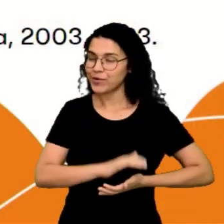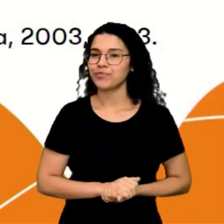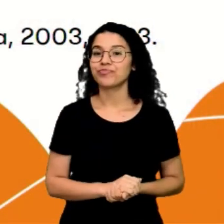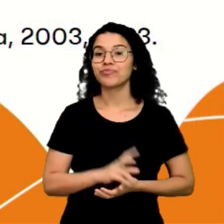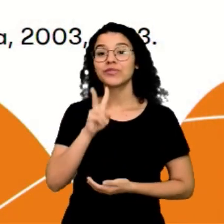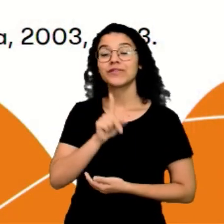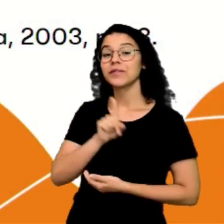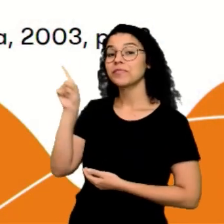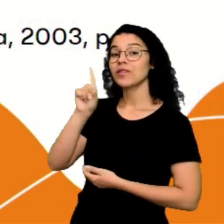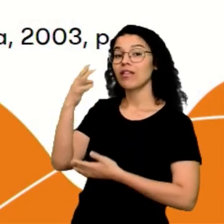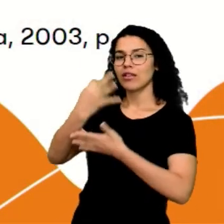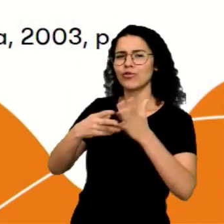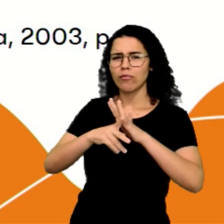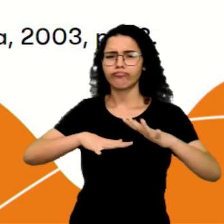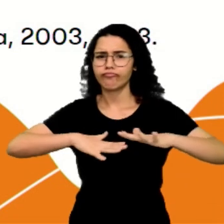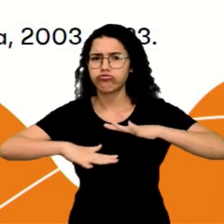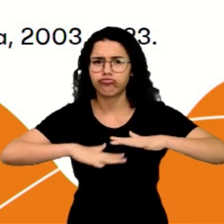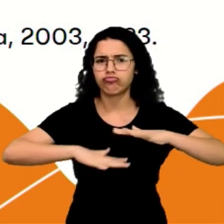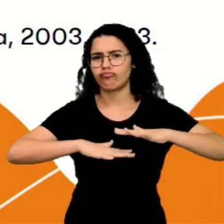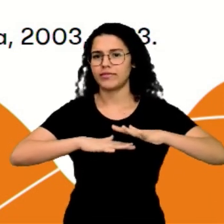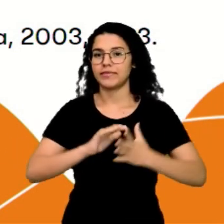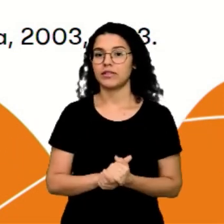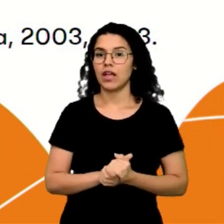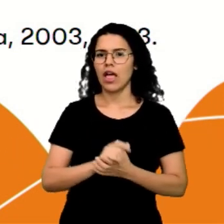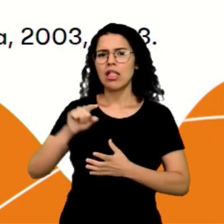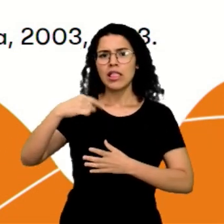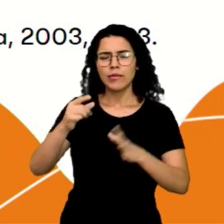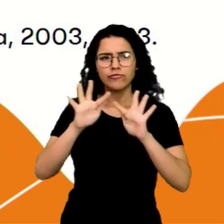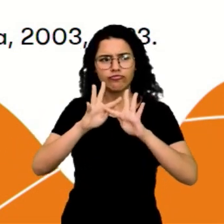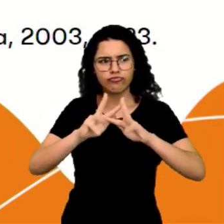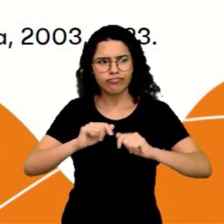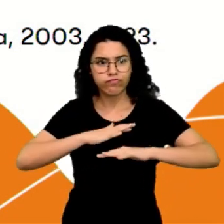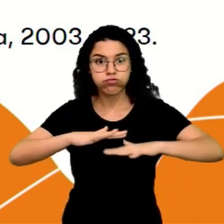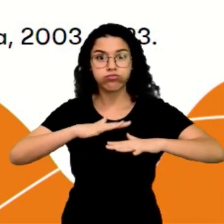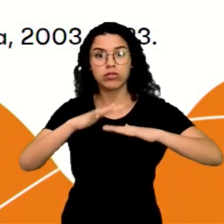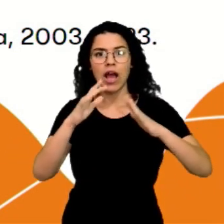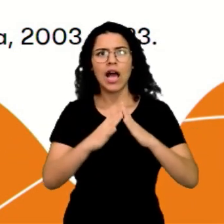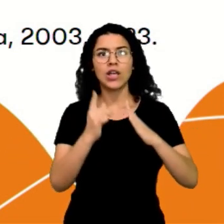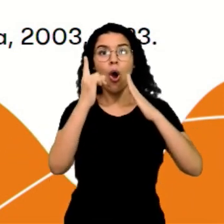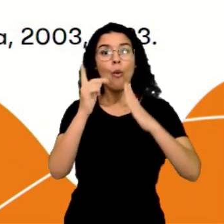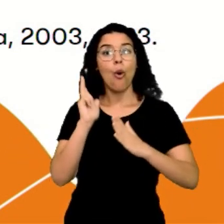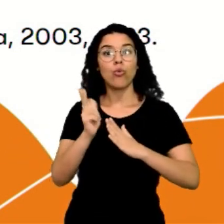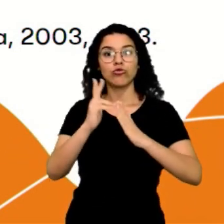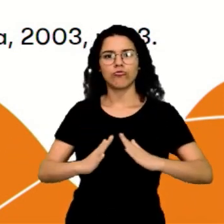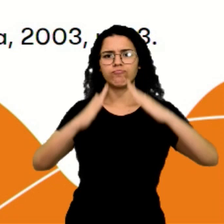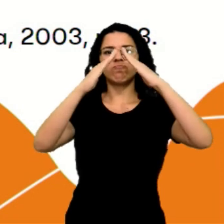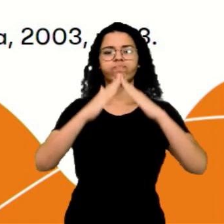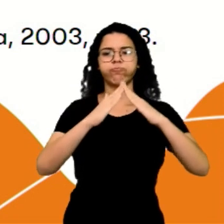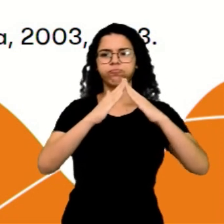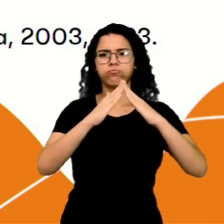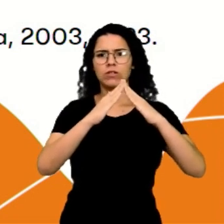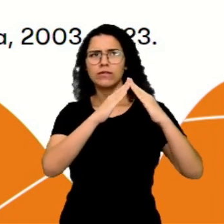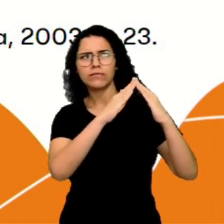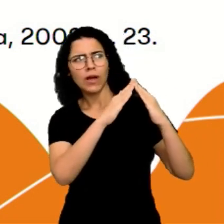é O terremoto Depois do terremoto, apenas uma casa ficou de pé. Por que você